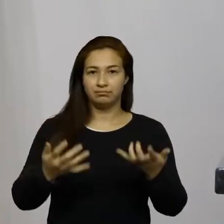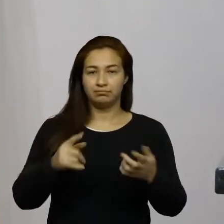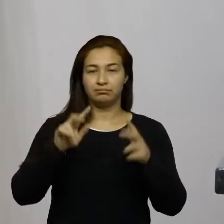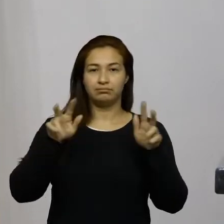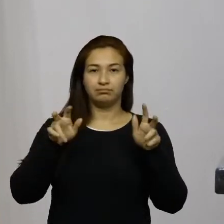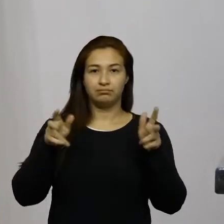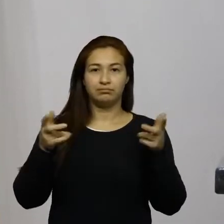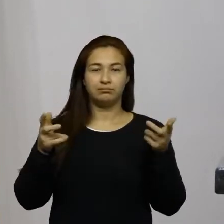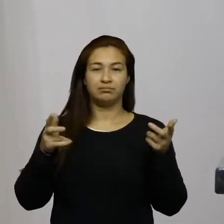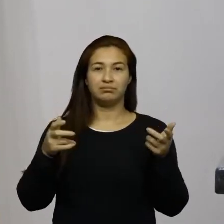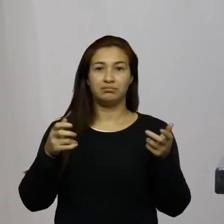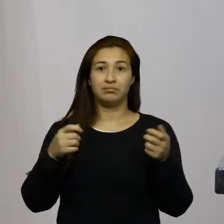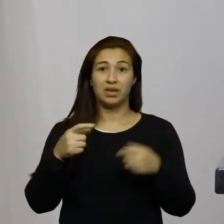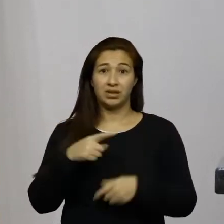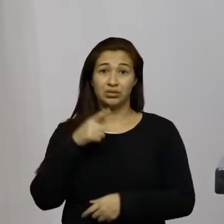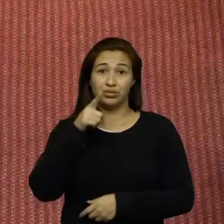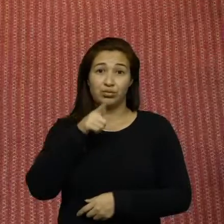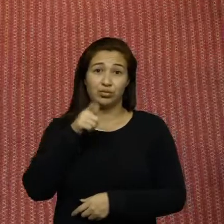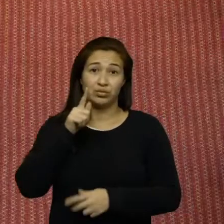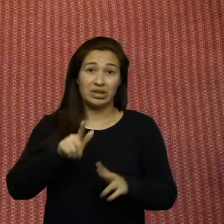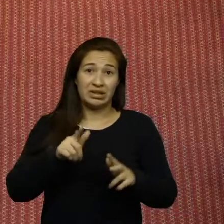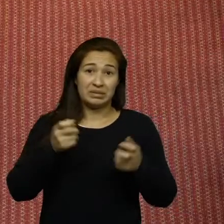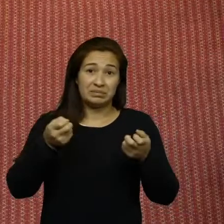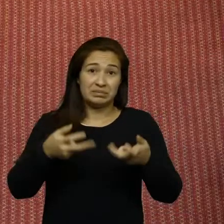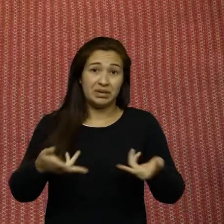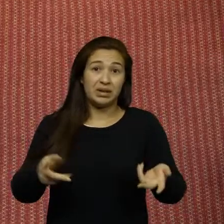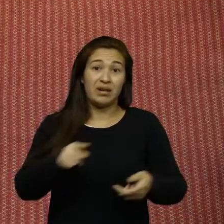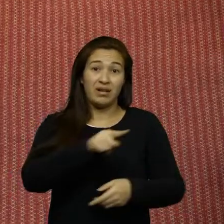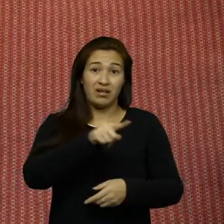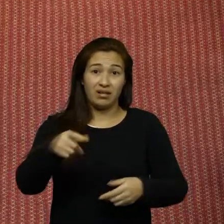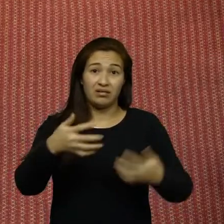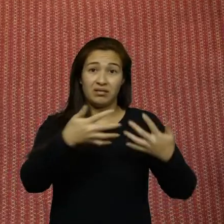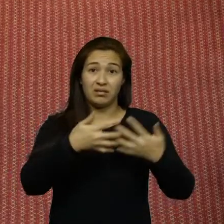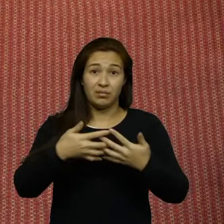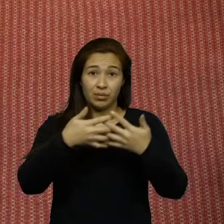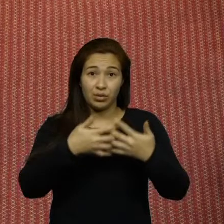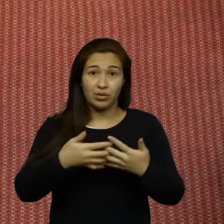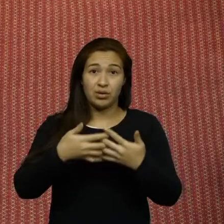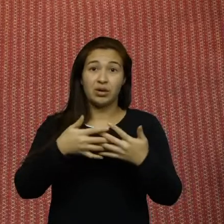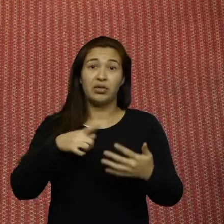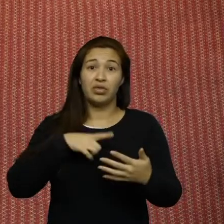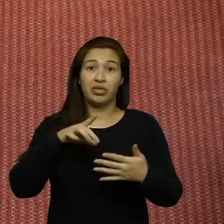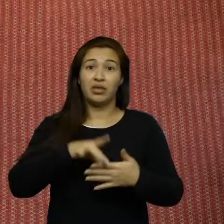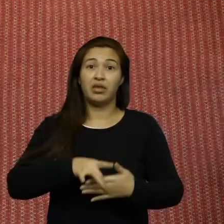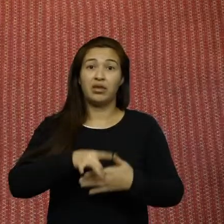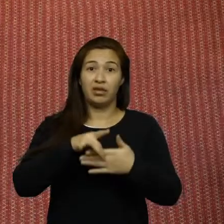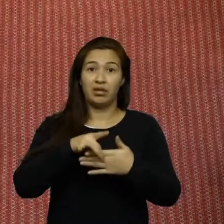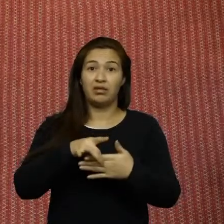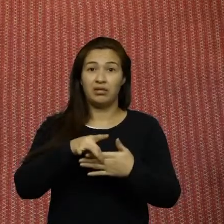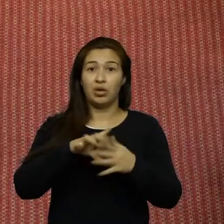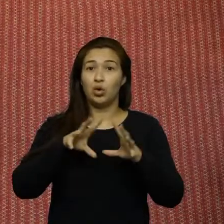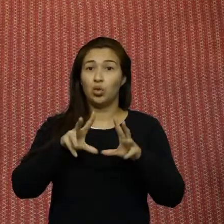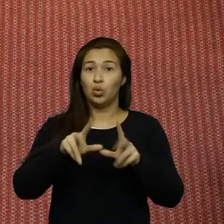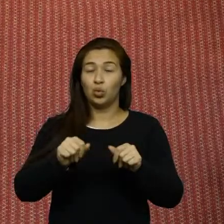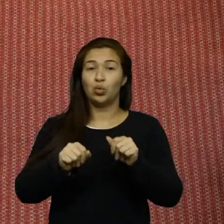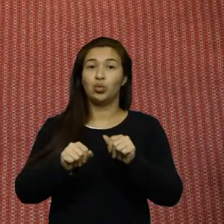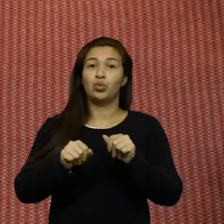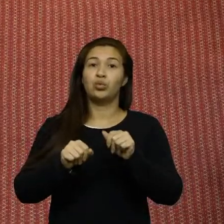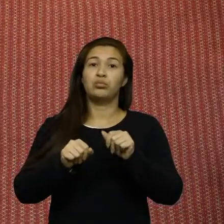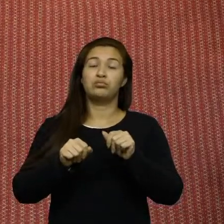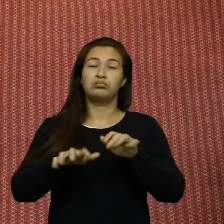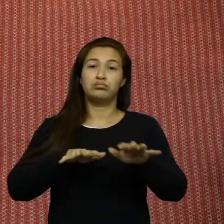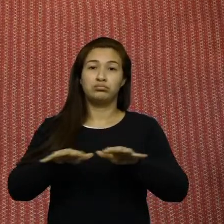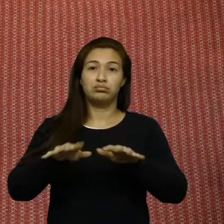nossa que nossos caminhoneiros eles sim que nos ajudam a liderar os grandes movimentos de direito em todo o Brasil são patriotas e não vão